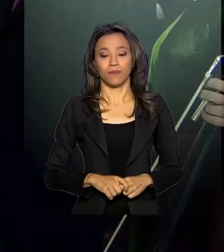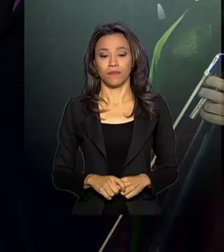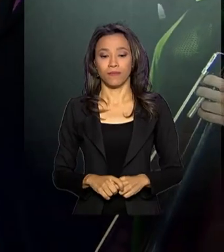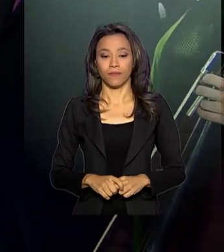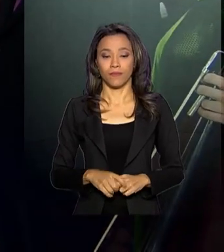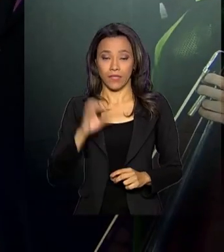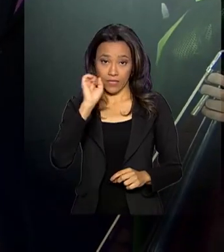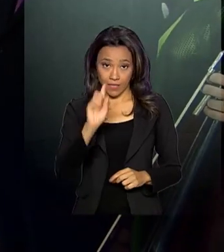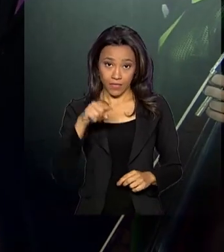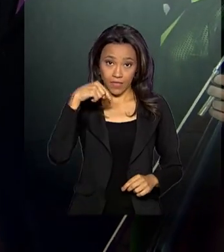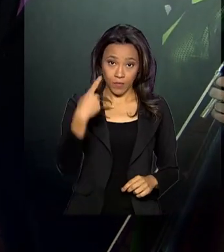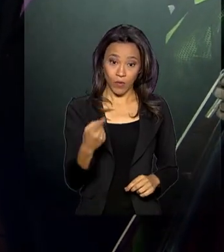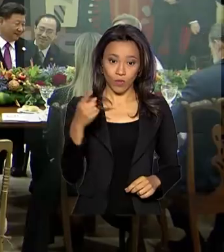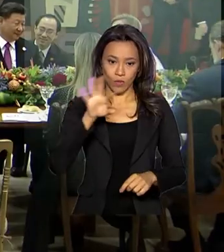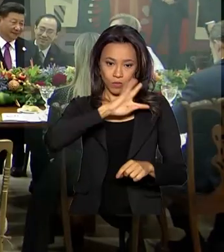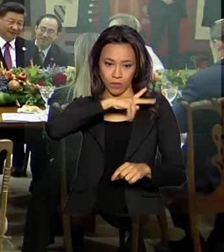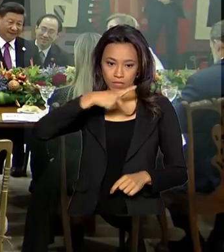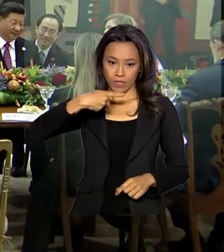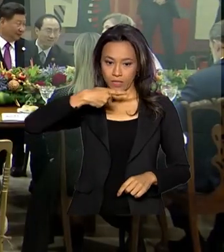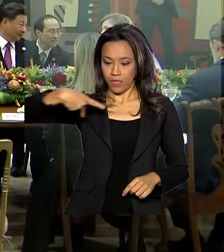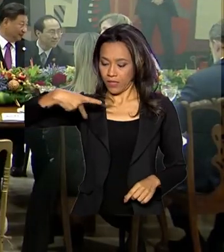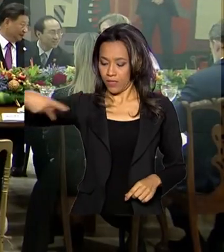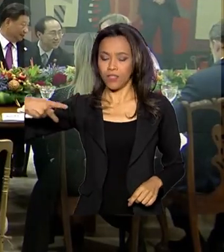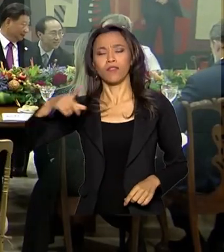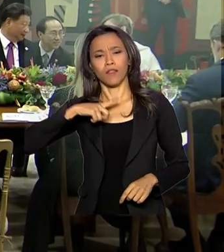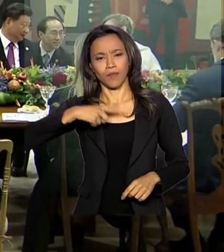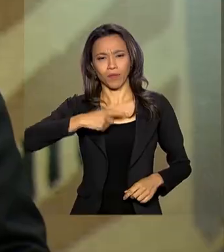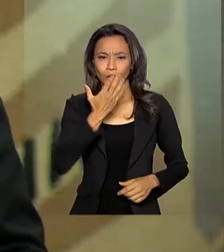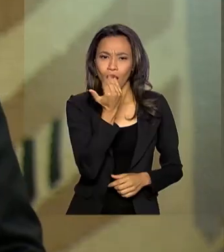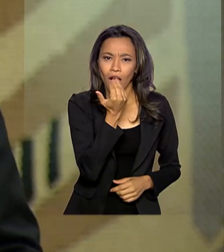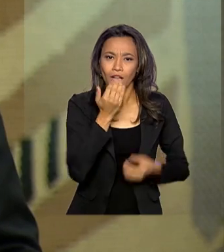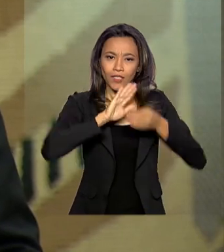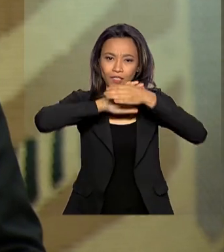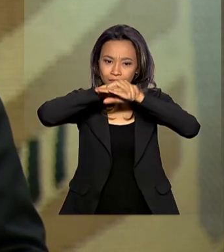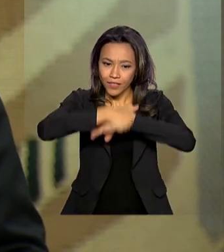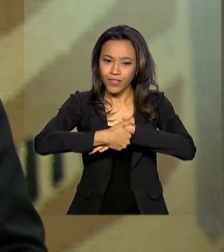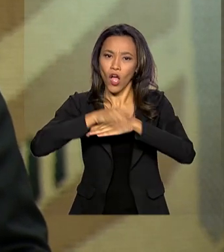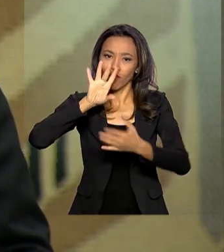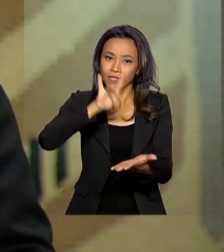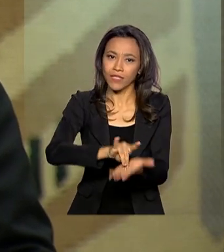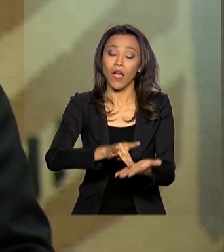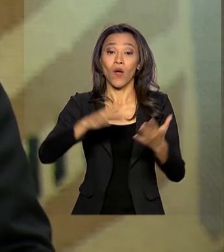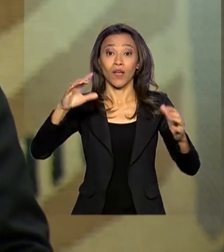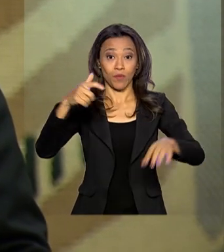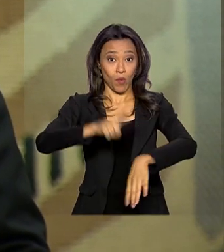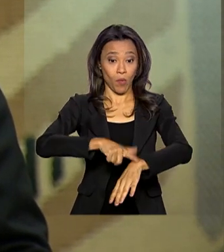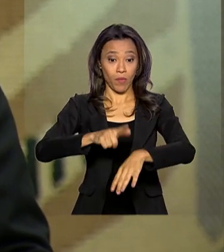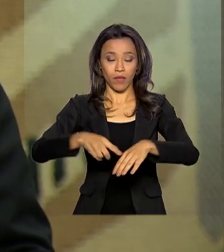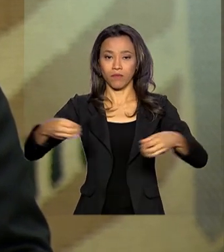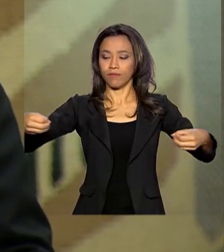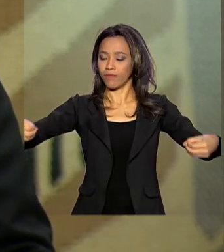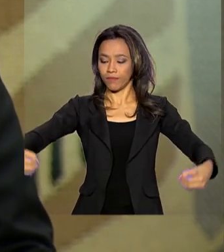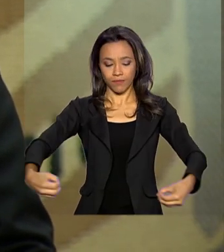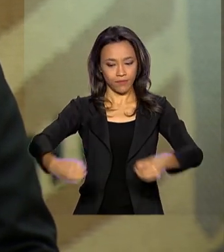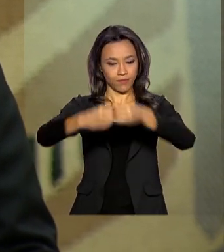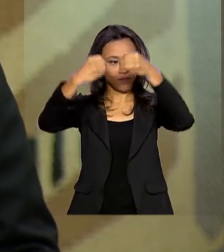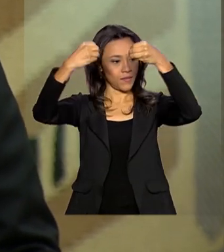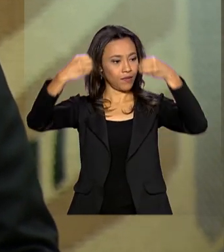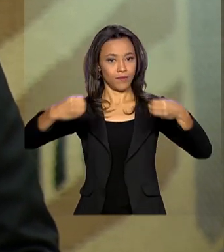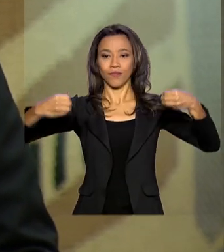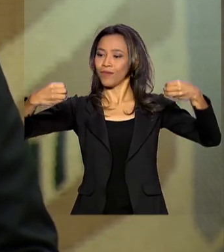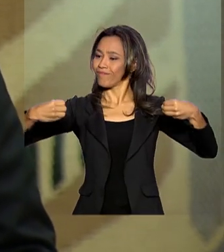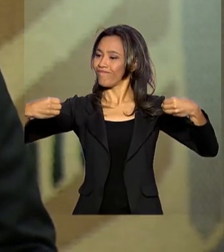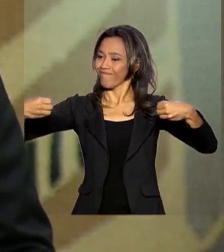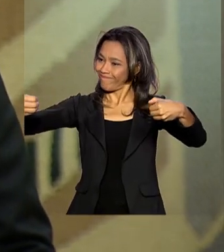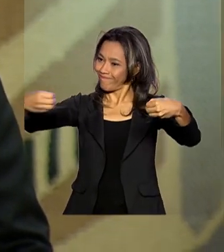E logo os líderes seguiram para o jantar oficial. Durante o evento, Jair Bolsonaro brindou a união e a amizade entre